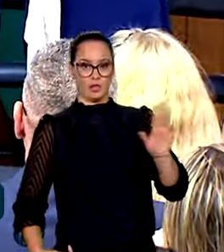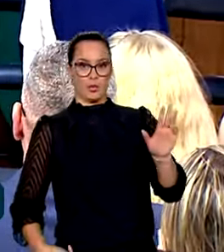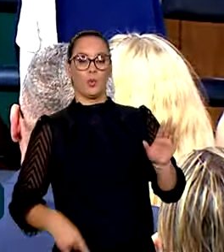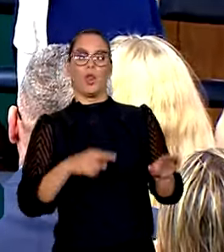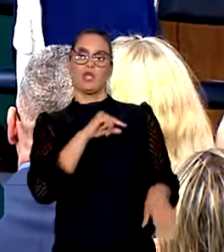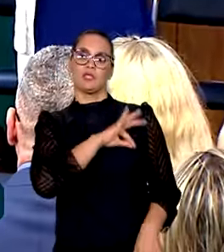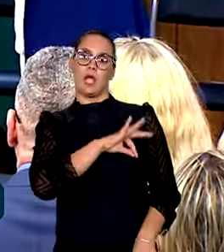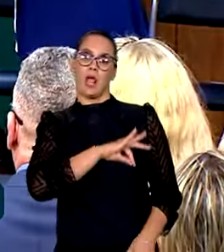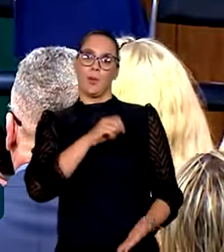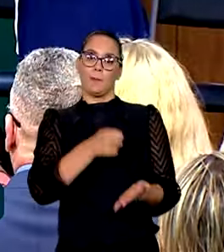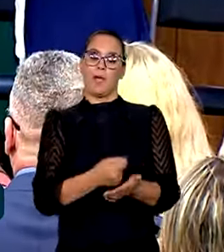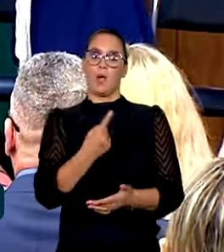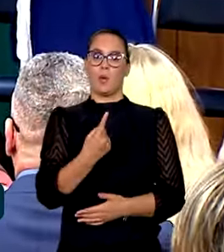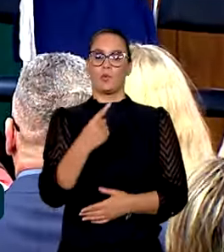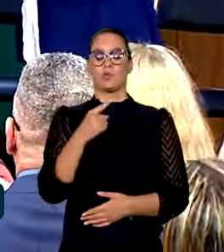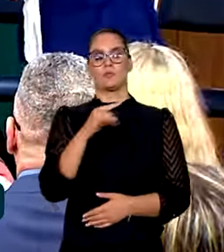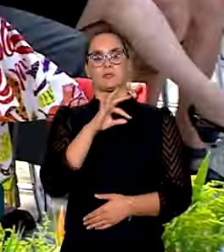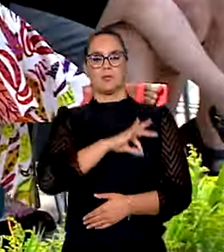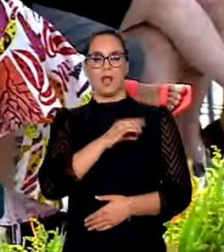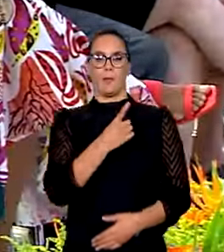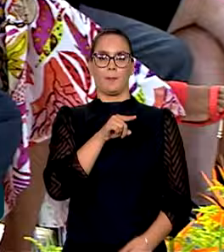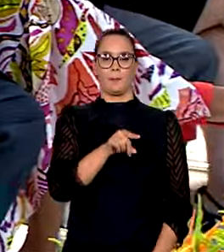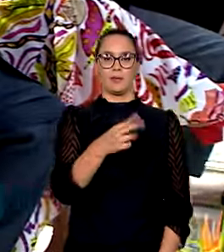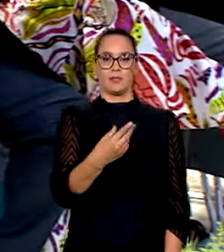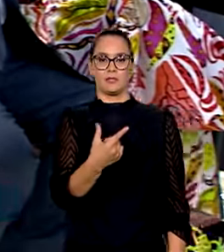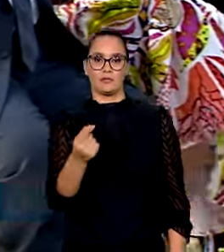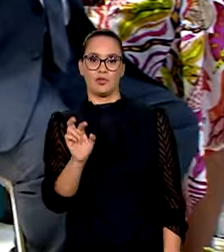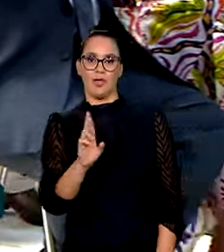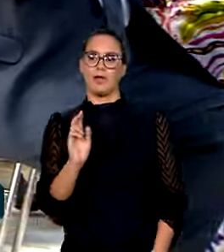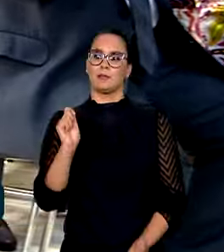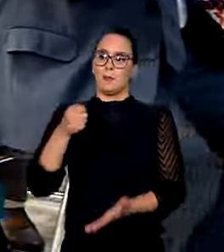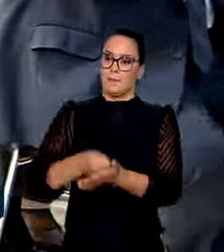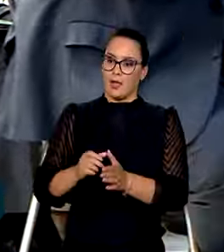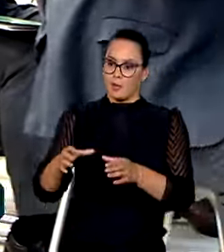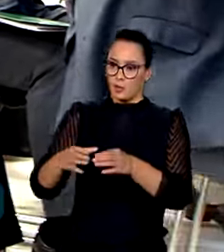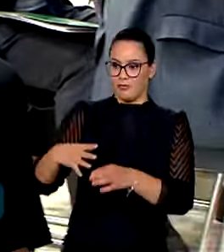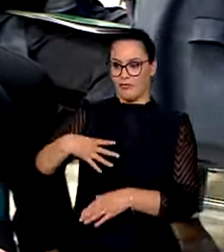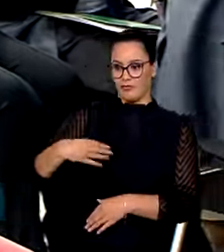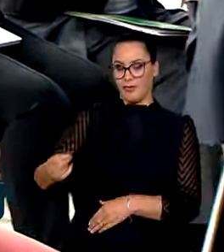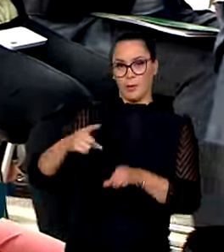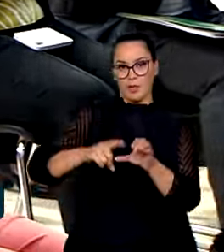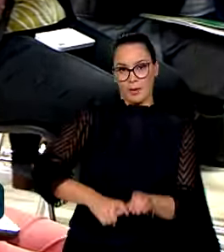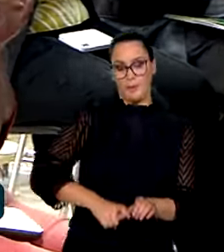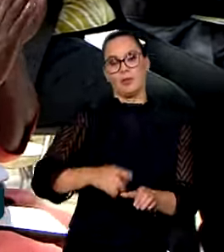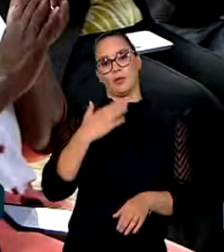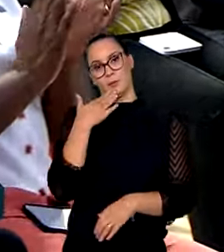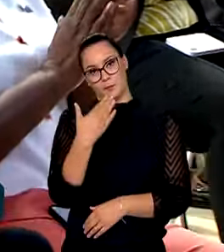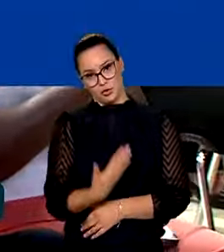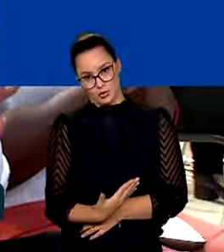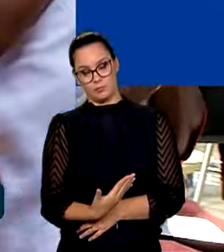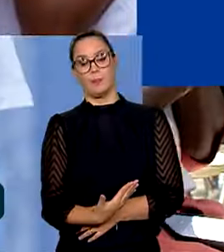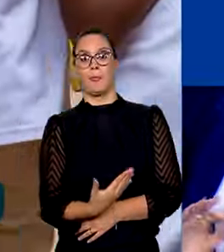salário mínimo, hoje em R$ 1.320, que será pago ao conjunto dos filhos e dependentes mediante solicitação.